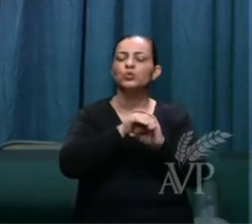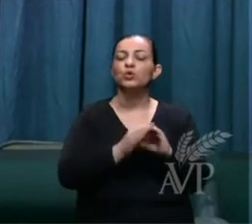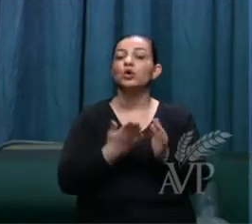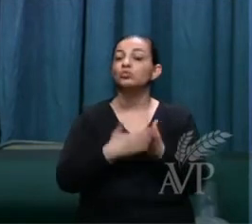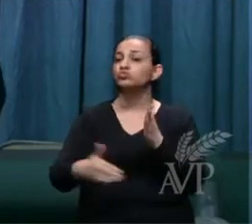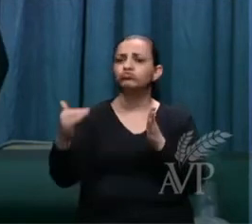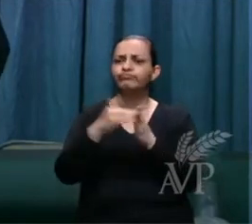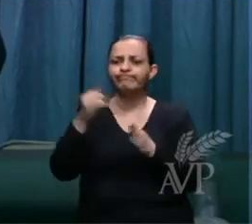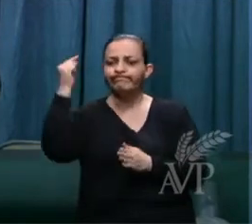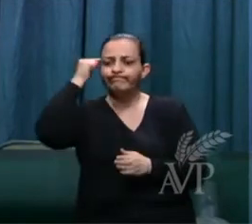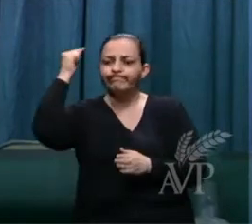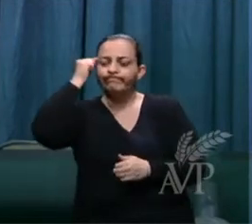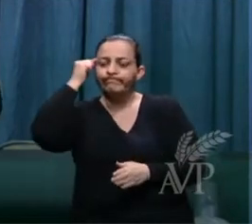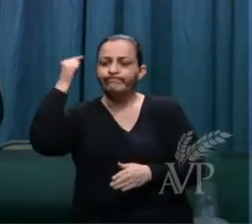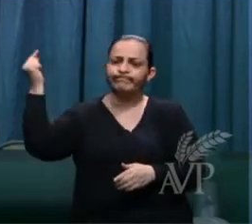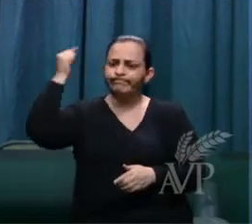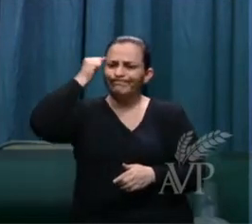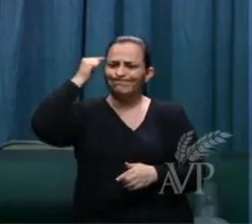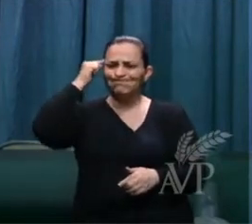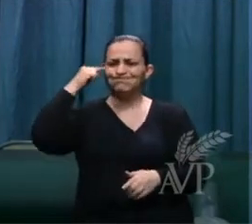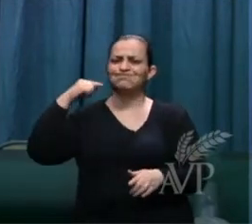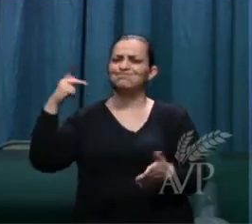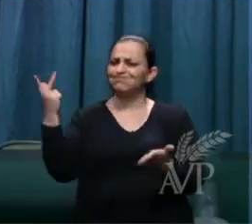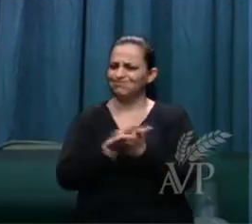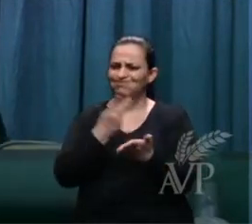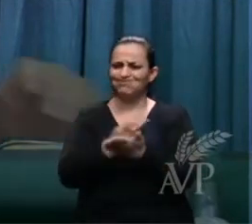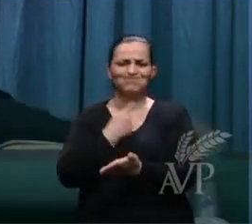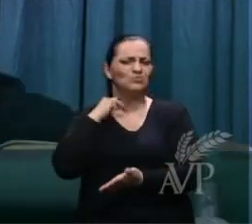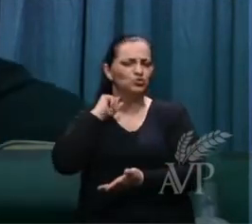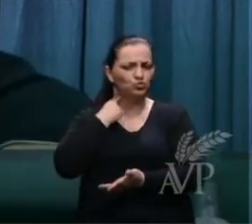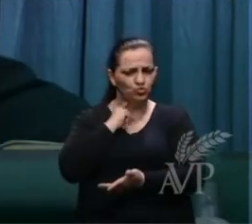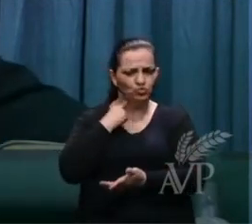esses pensamentos impuros, sujos,